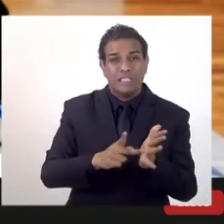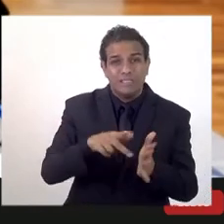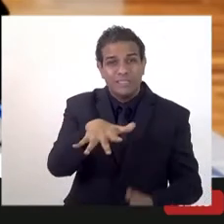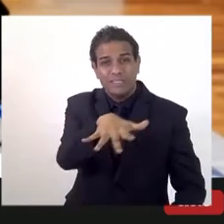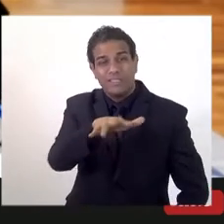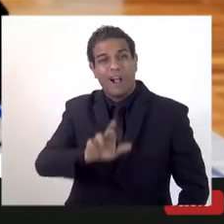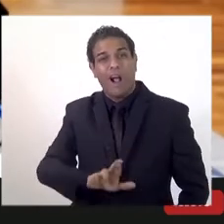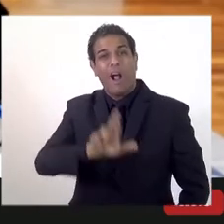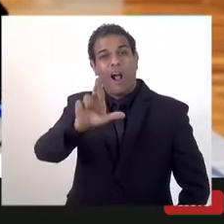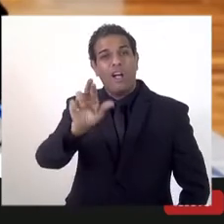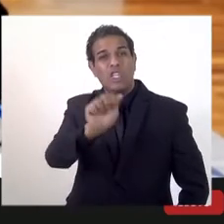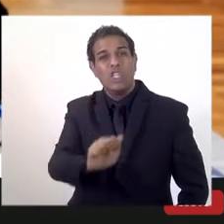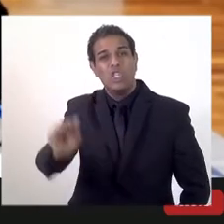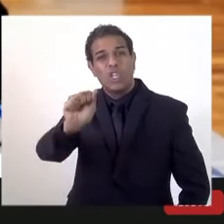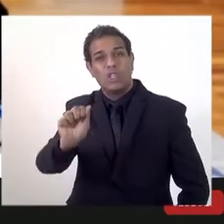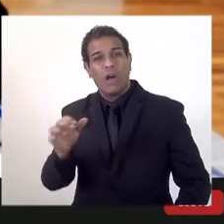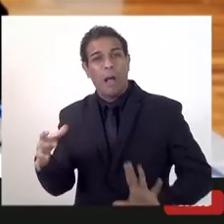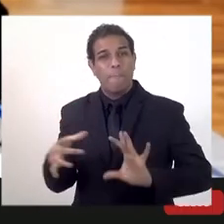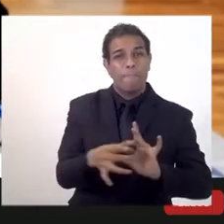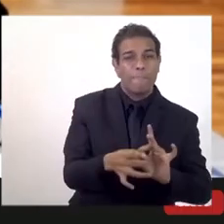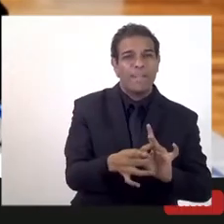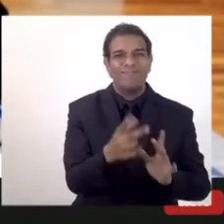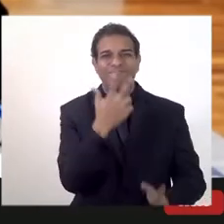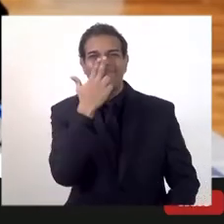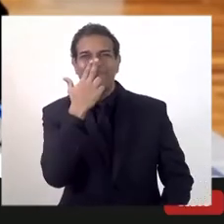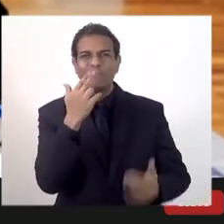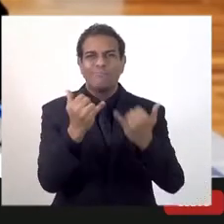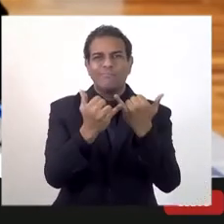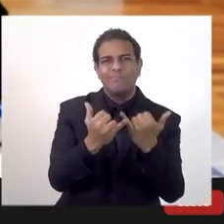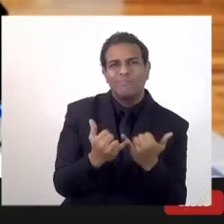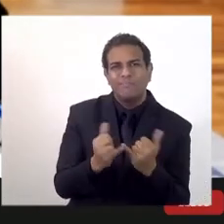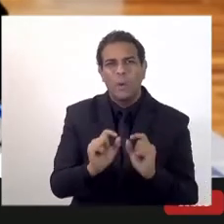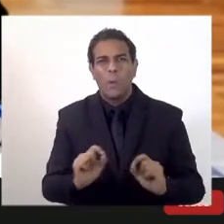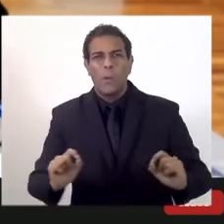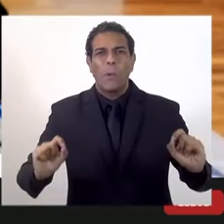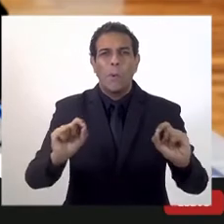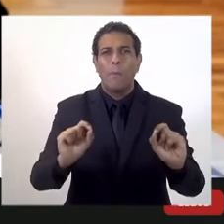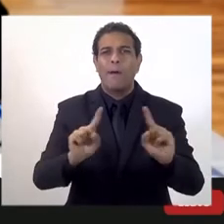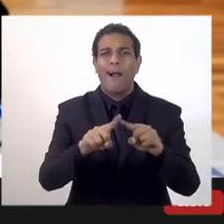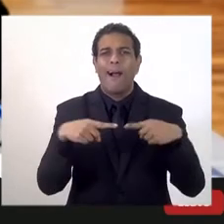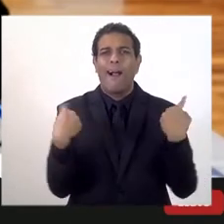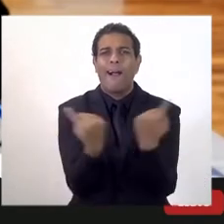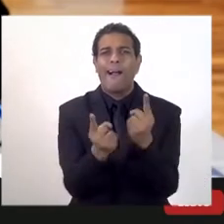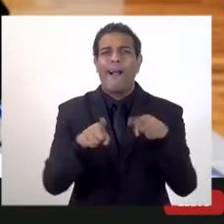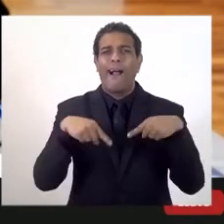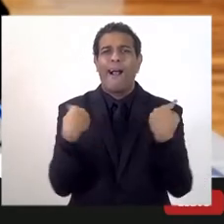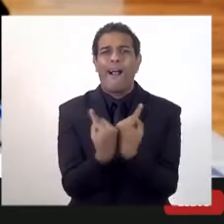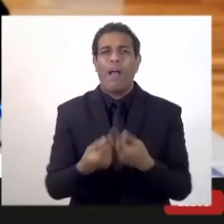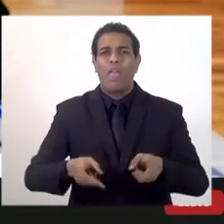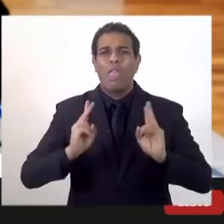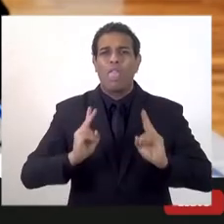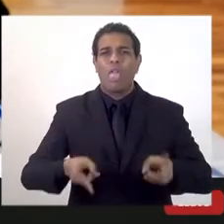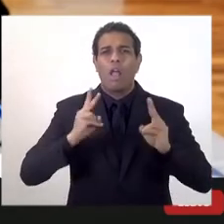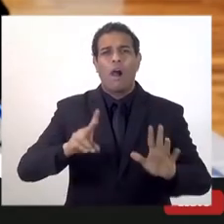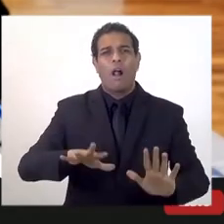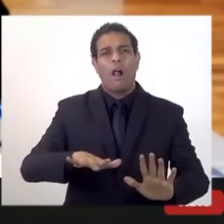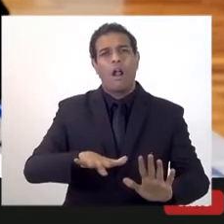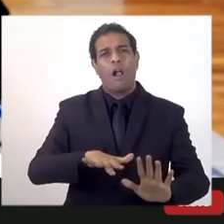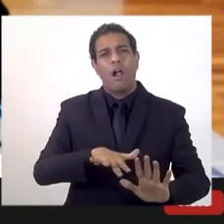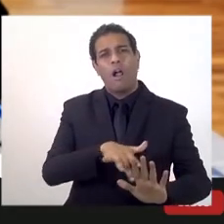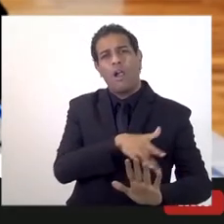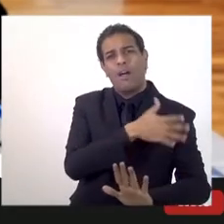setores. E por vezes parece que a gente reúne, reúne, reúne e